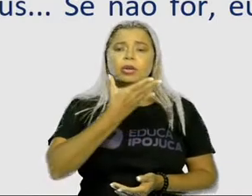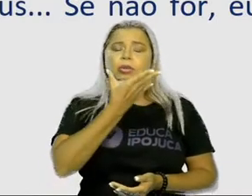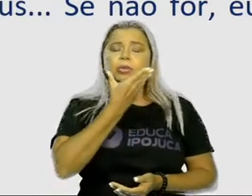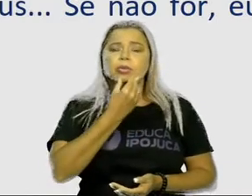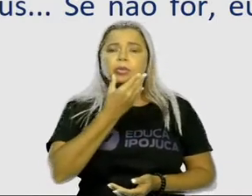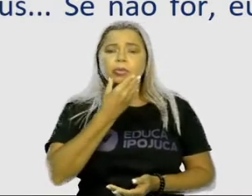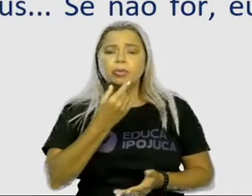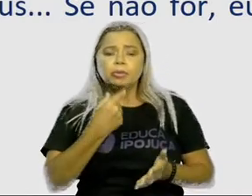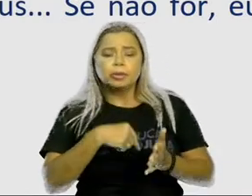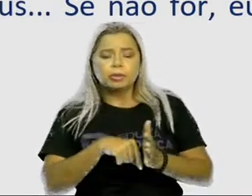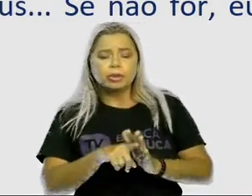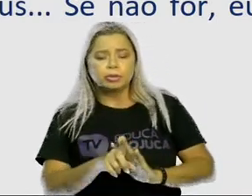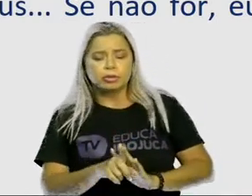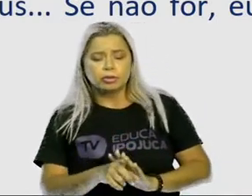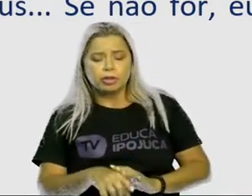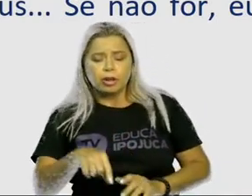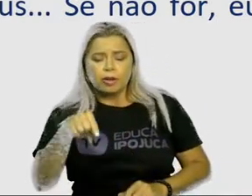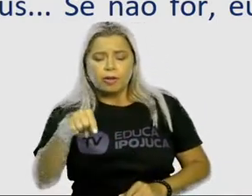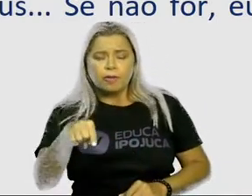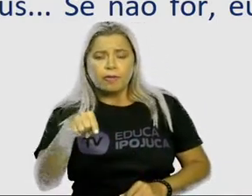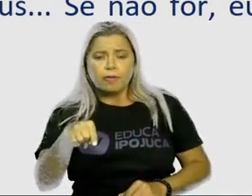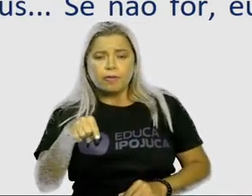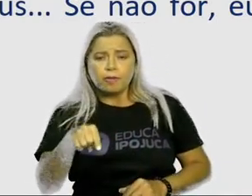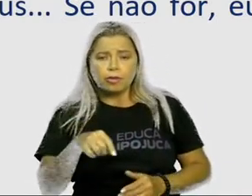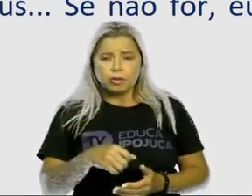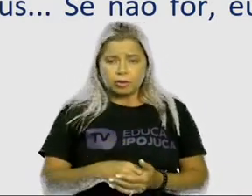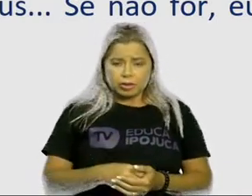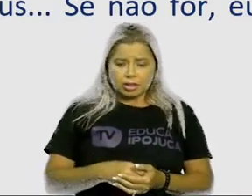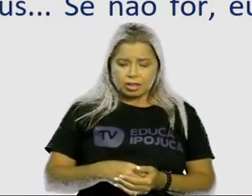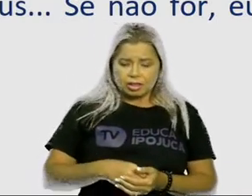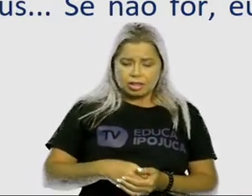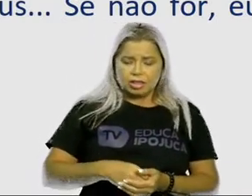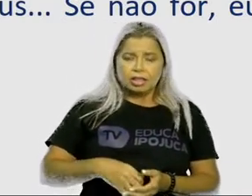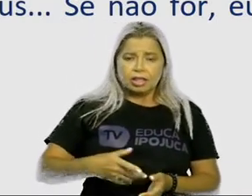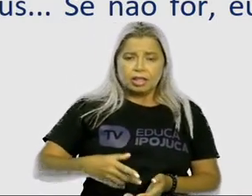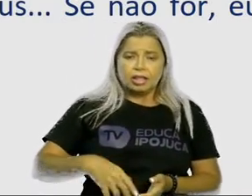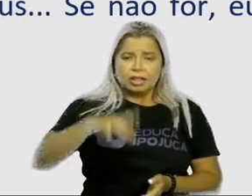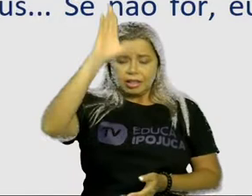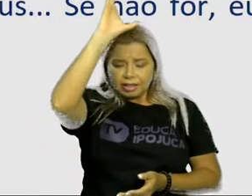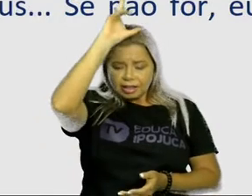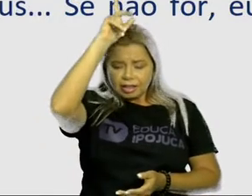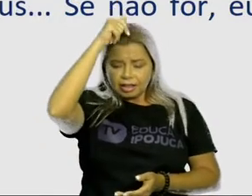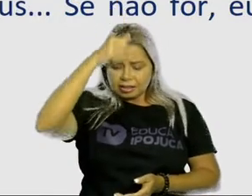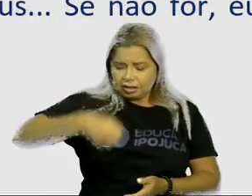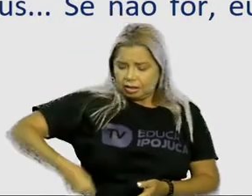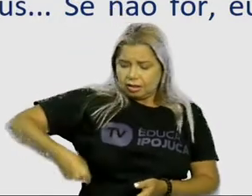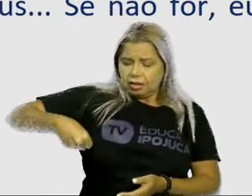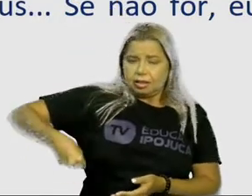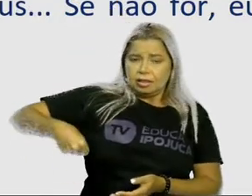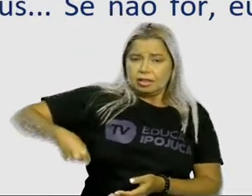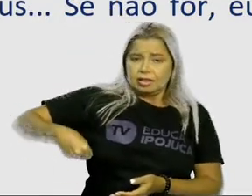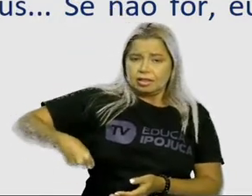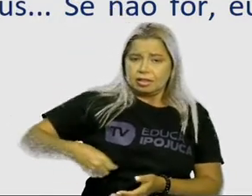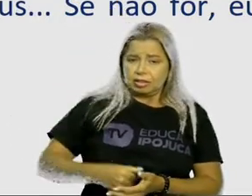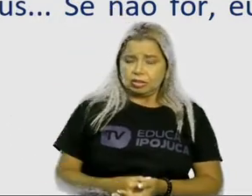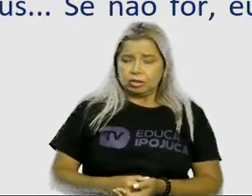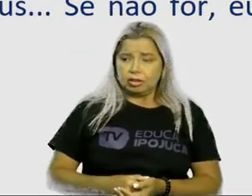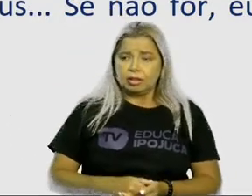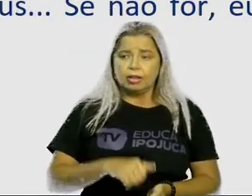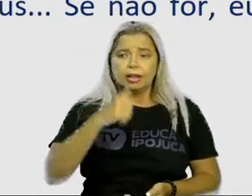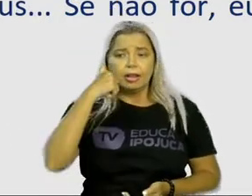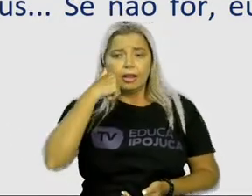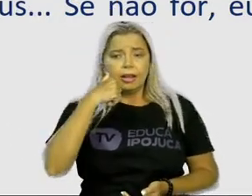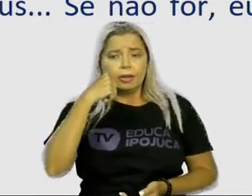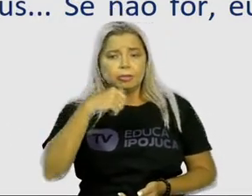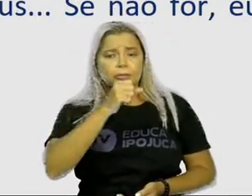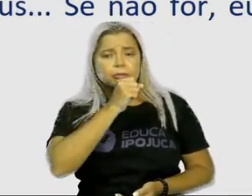respondeu. Um galinha? Não. Não há galinha nenhuma na